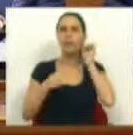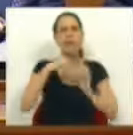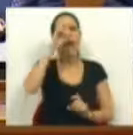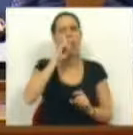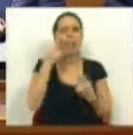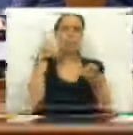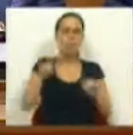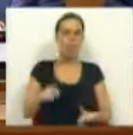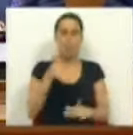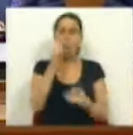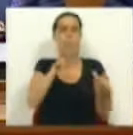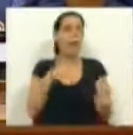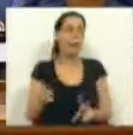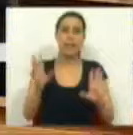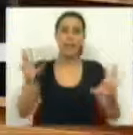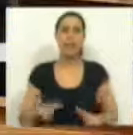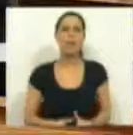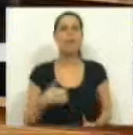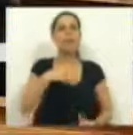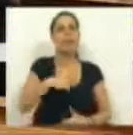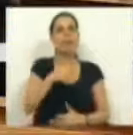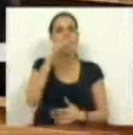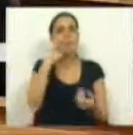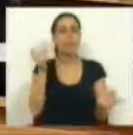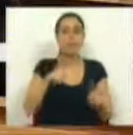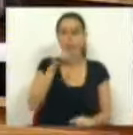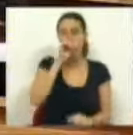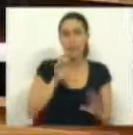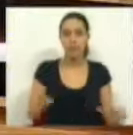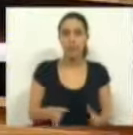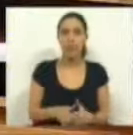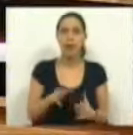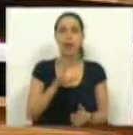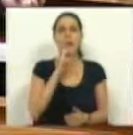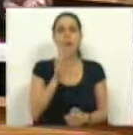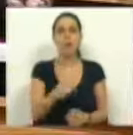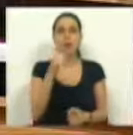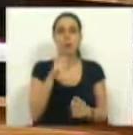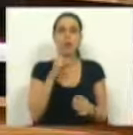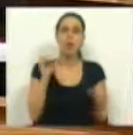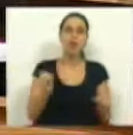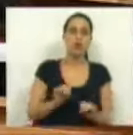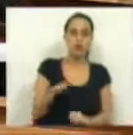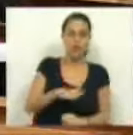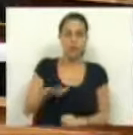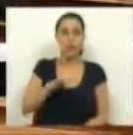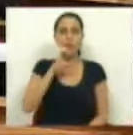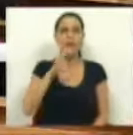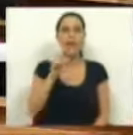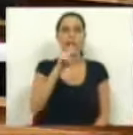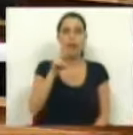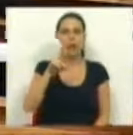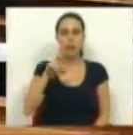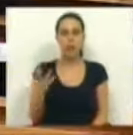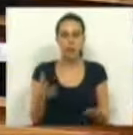preentoriamente contra. Eu queria só relembrar isto, é que houve uma pequena alteração. Queria só também relembrar, e até para responder uma coisa que